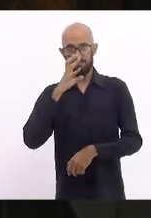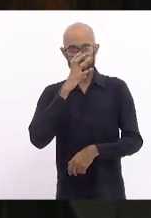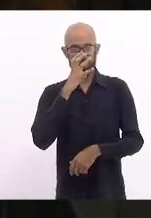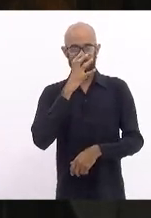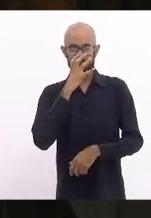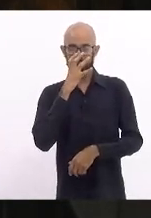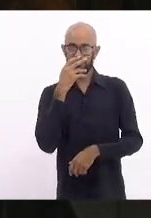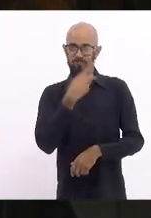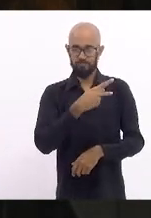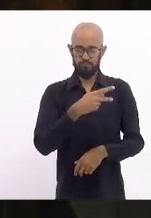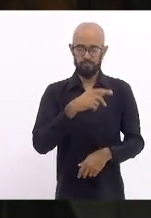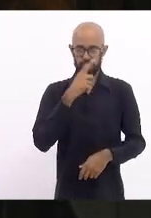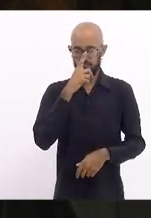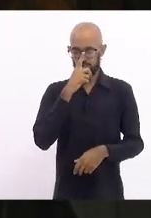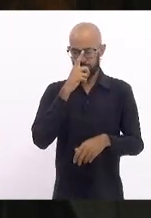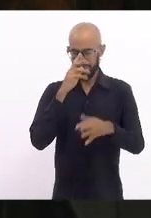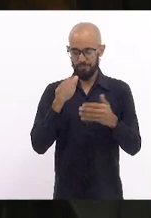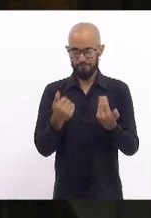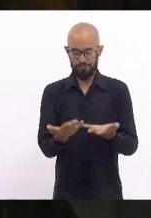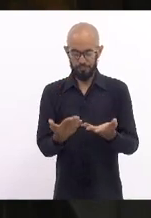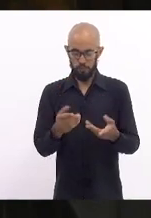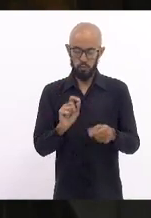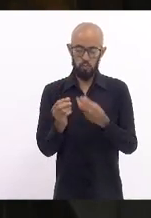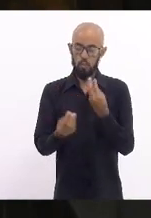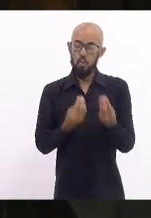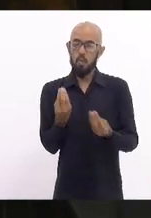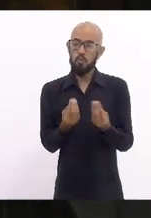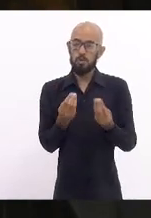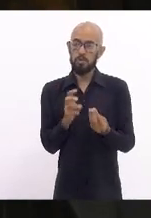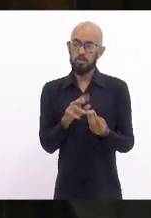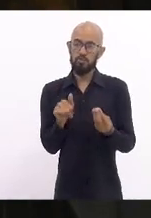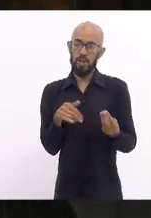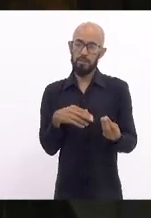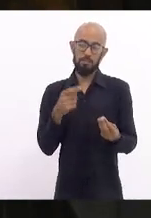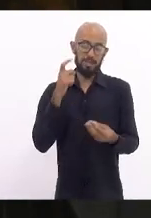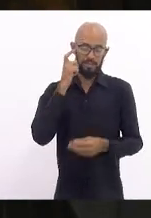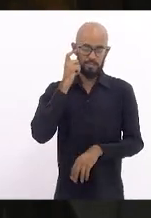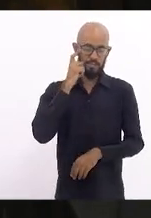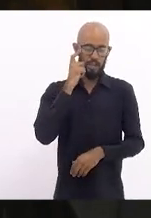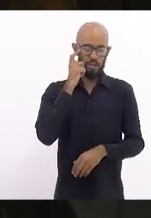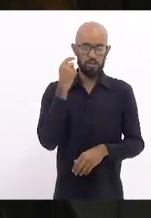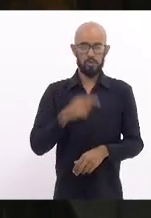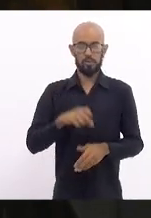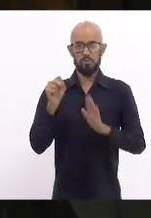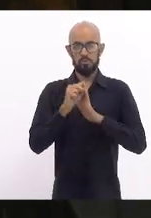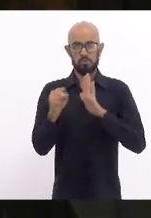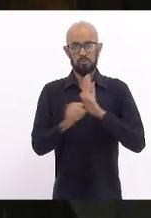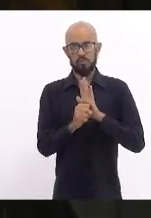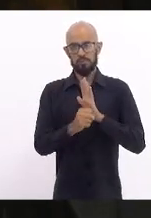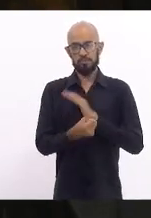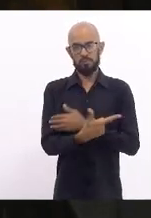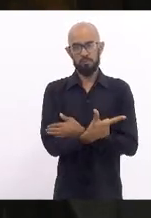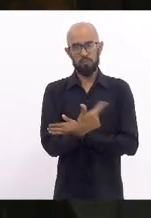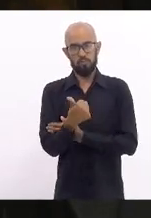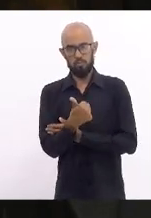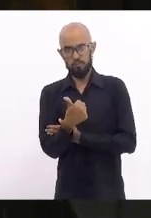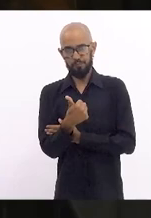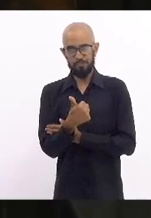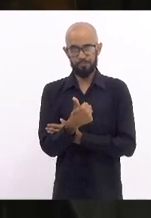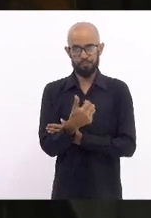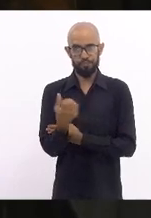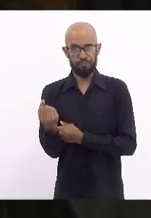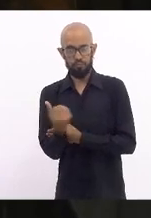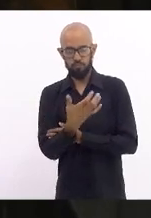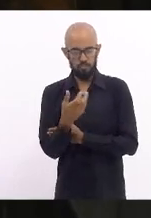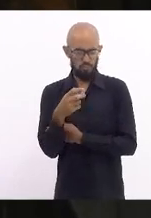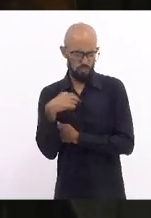você veja como é que a gente vai imaginar que, no século XXI, quando o nosso ideário é